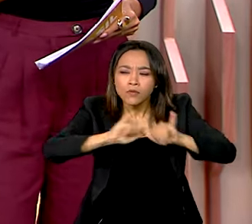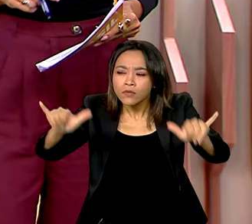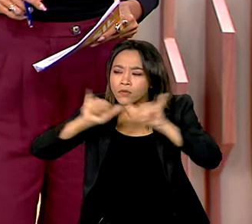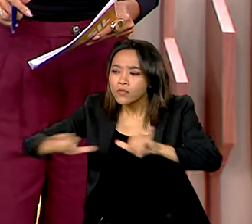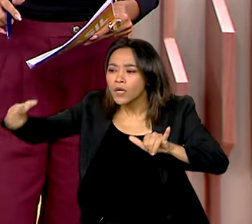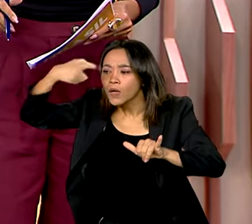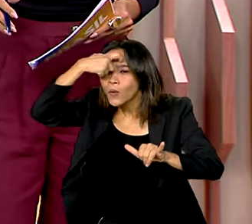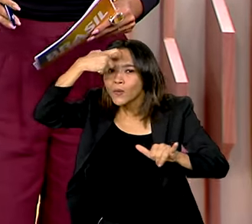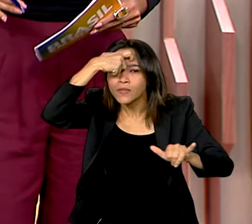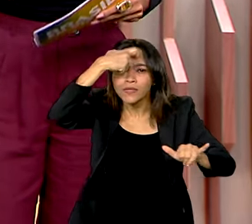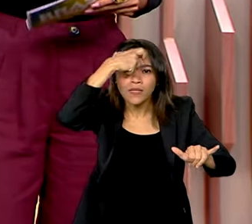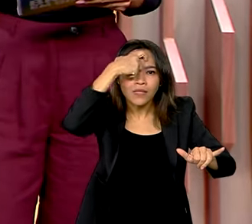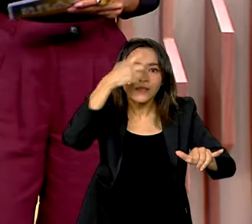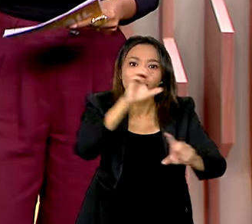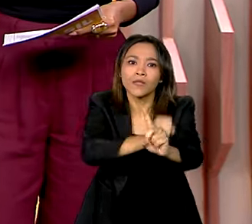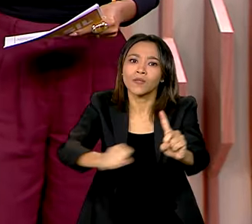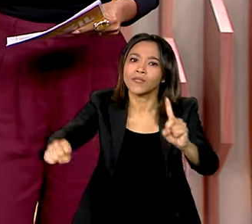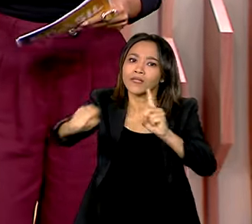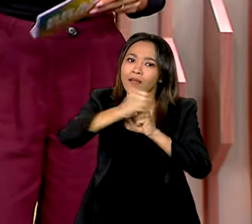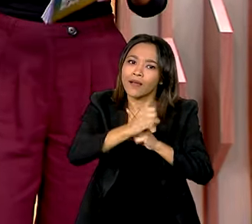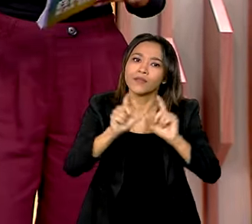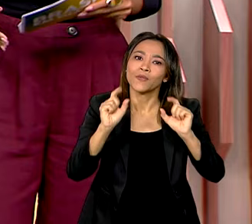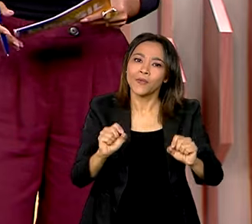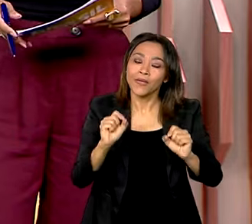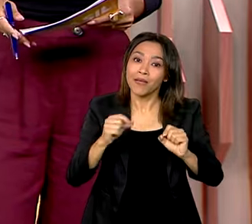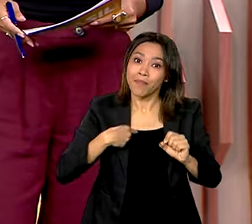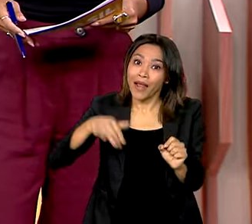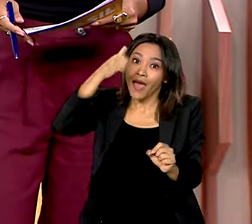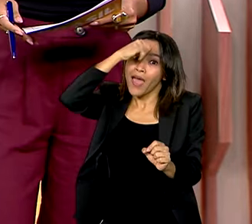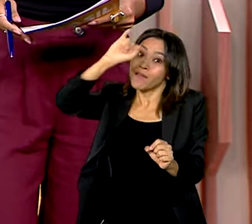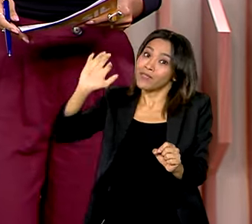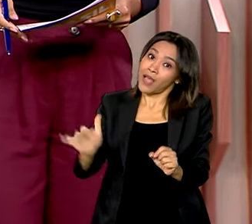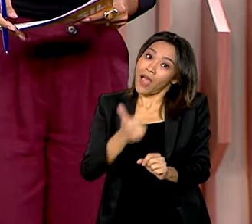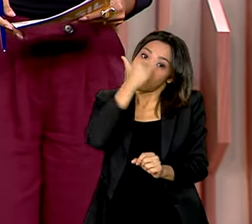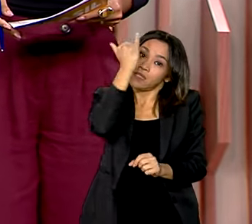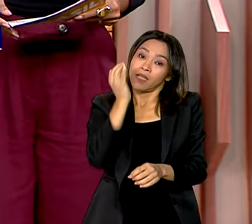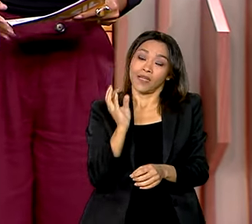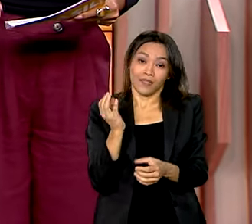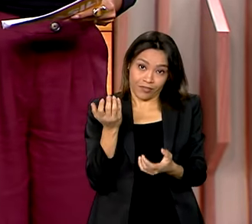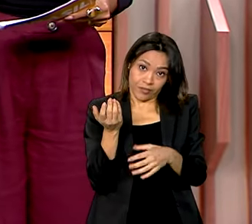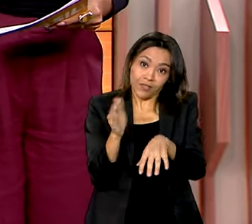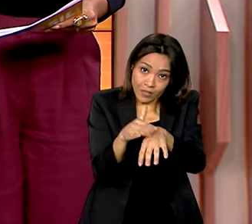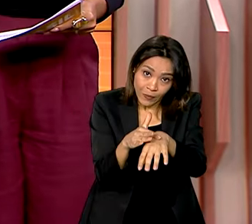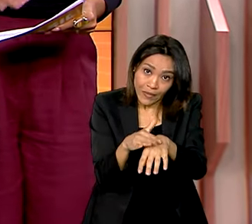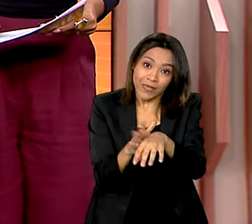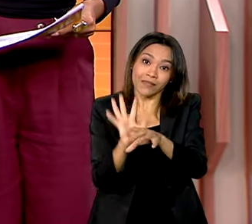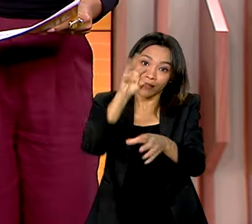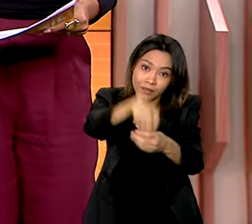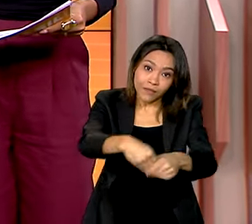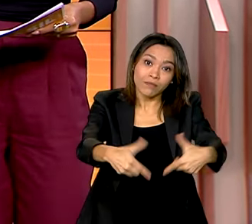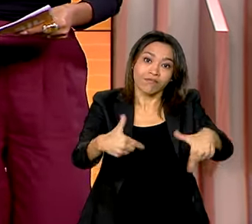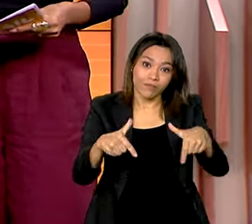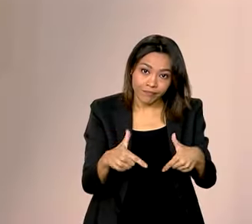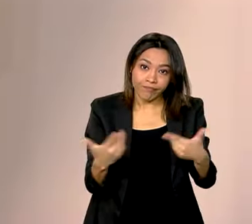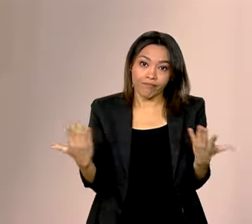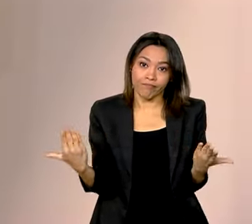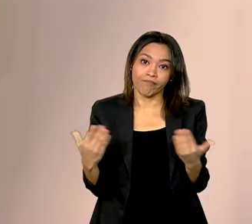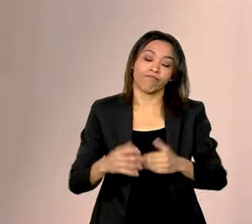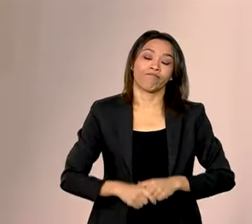importância de adotar medidas preventivas para evitar acidentes e doenças ligadas ao ambiente de trabalho.